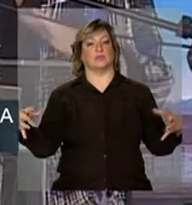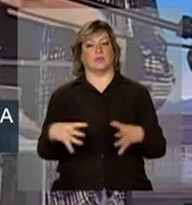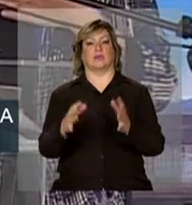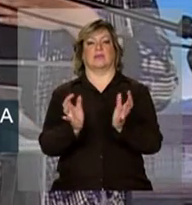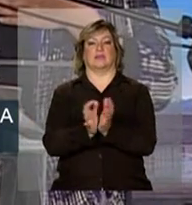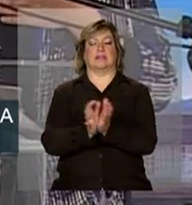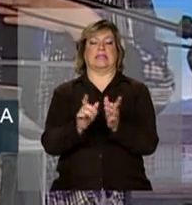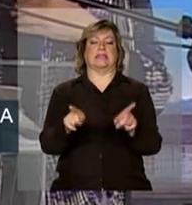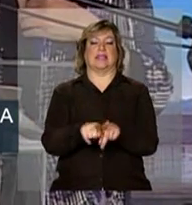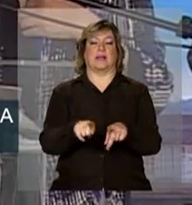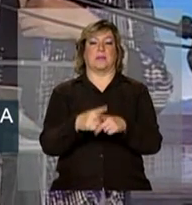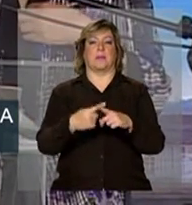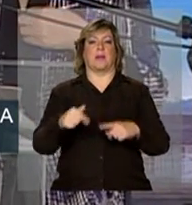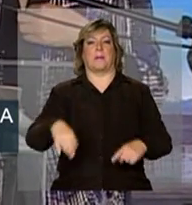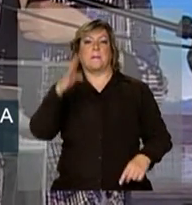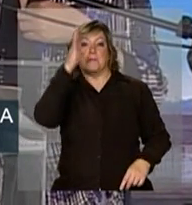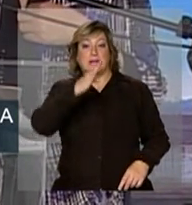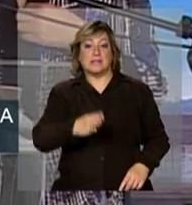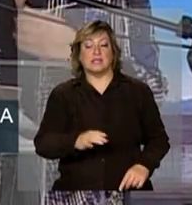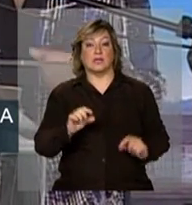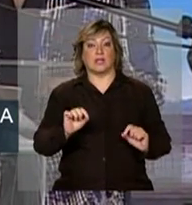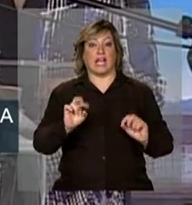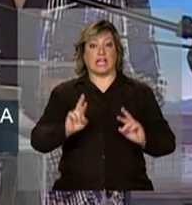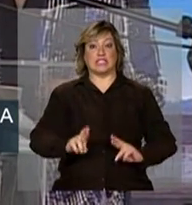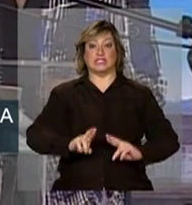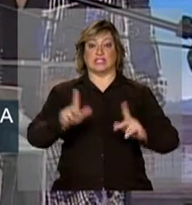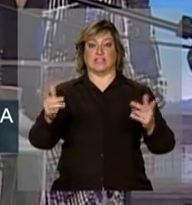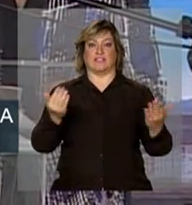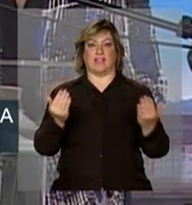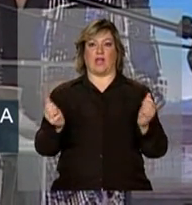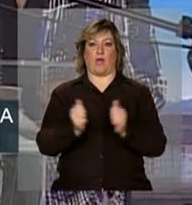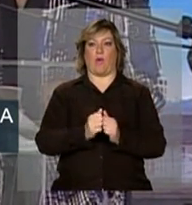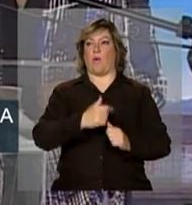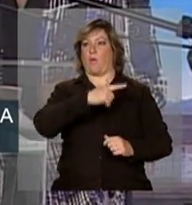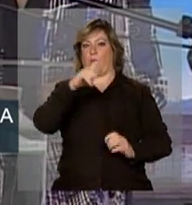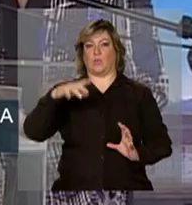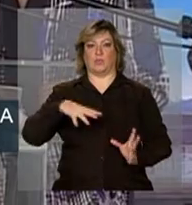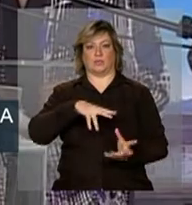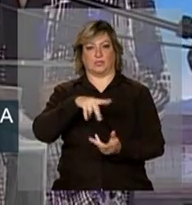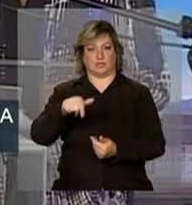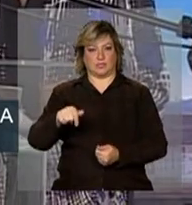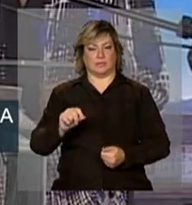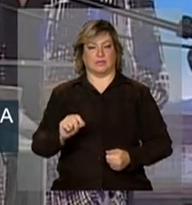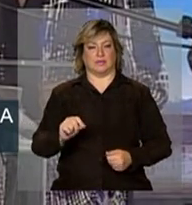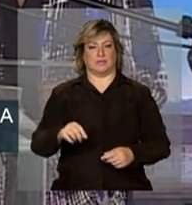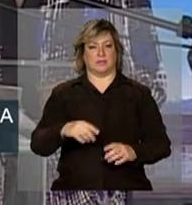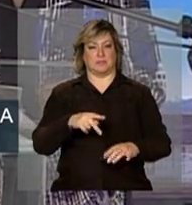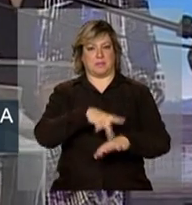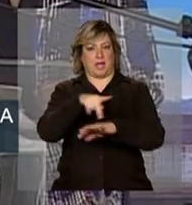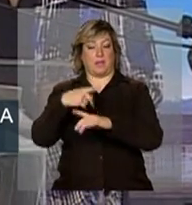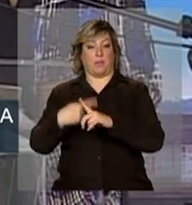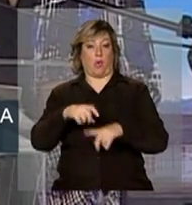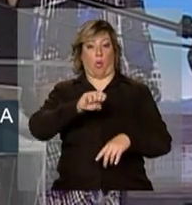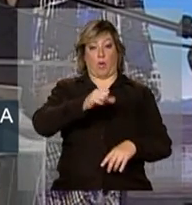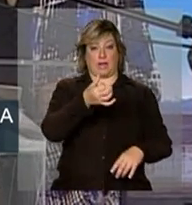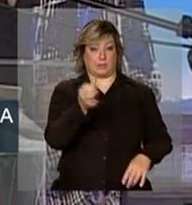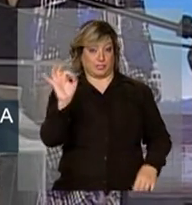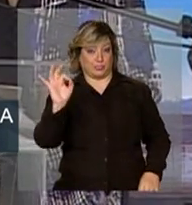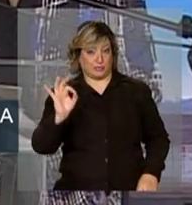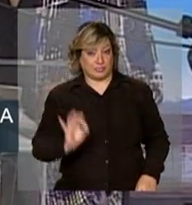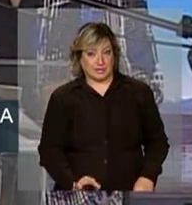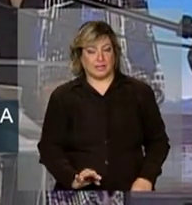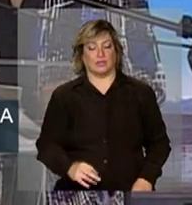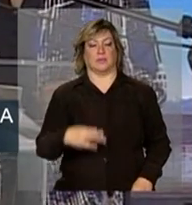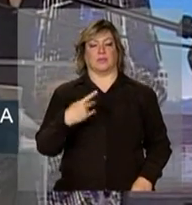do fato do Brasil também ser diferenciado, porque 86% da sua geração de energia